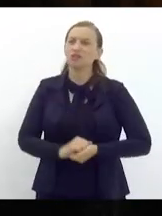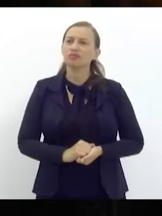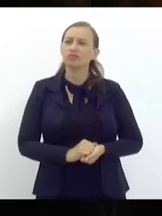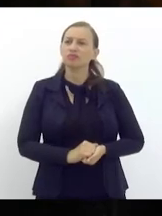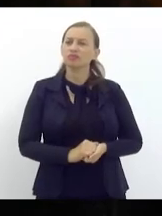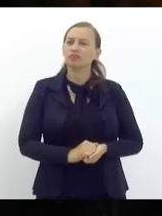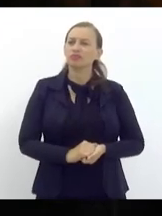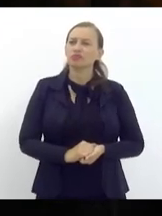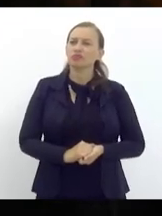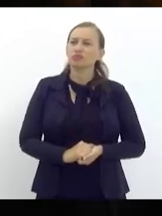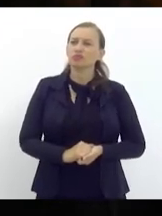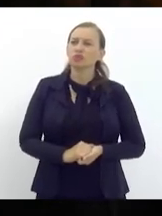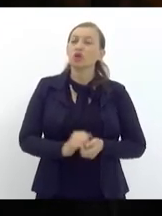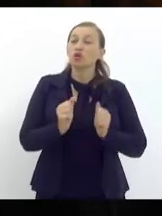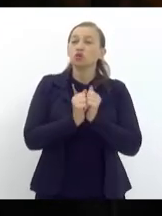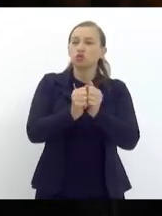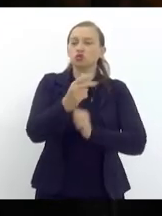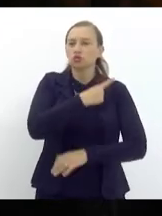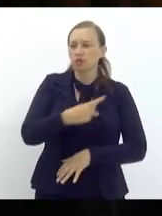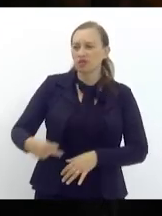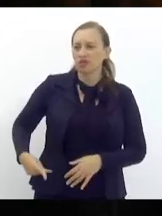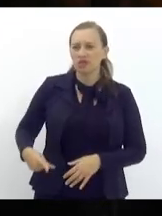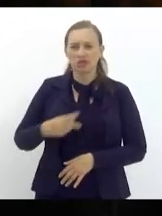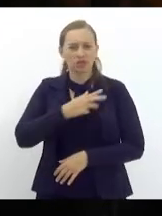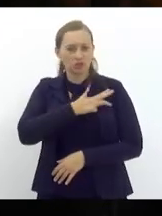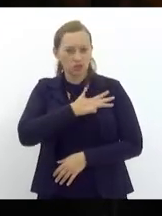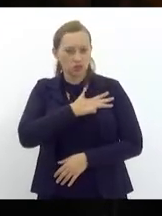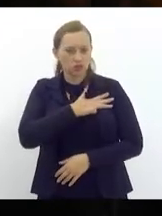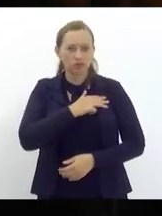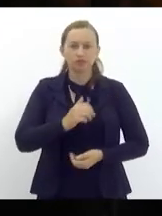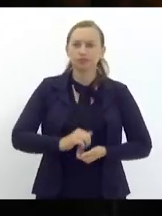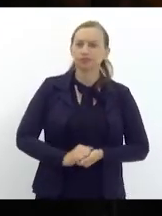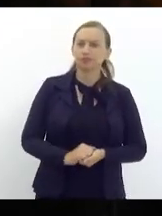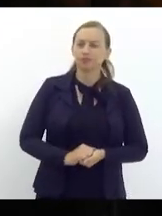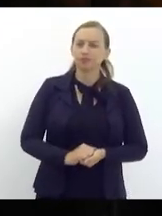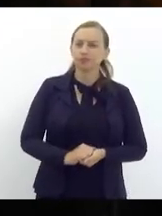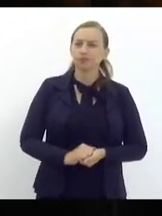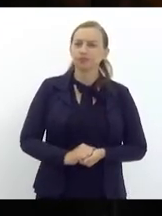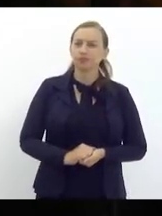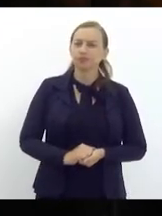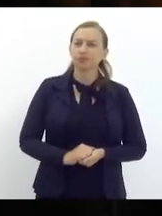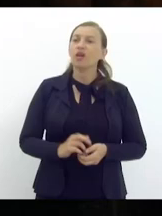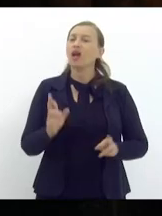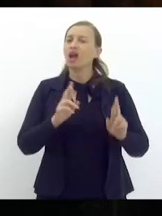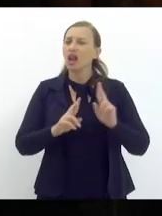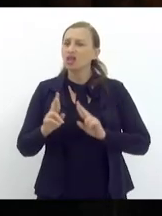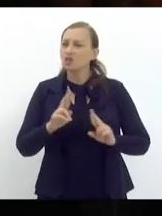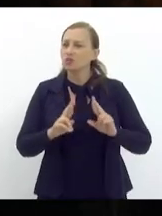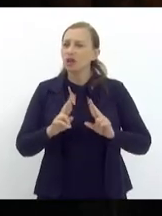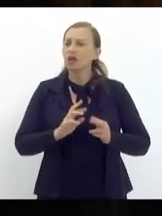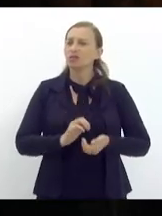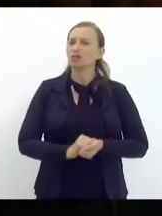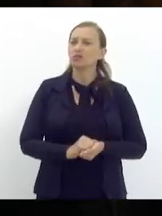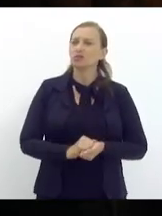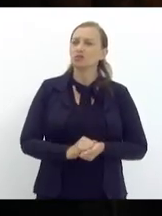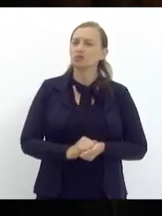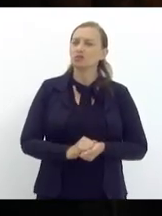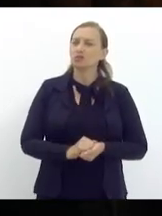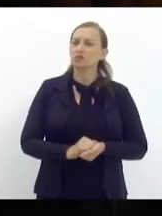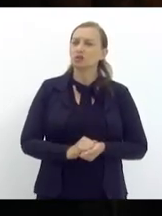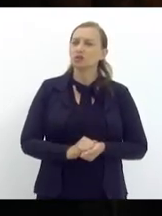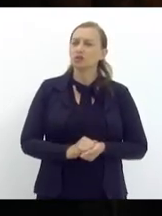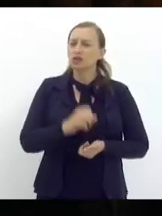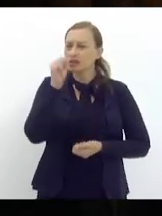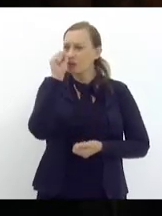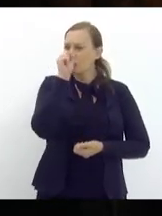o presidente da República Lula que diz respeito a esse absurdo